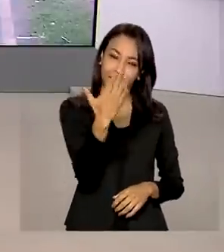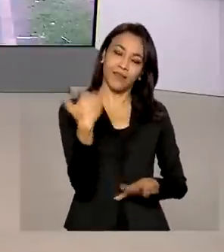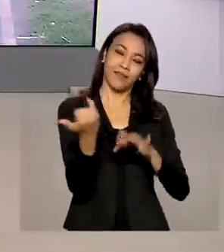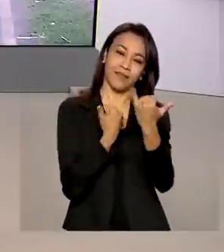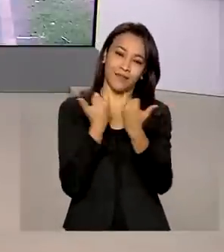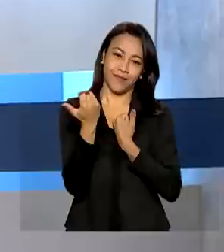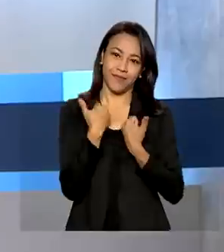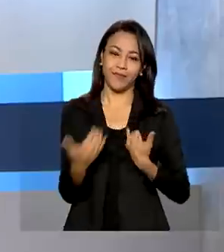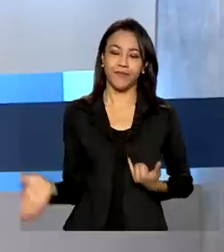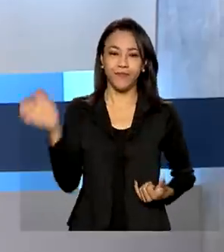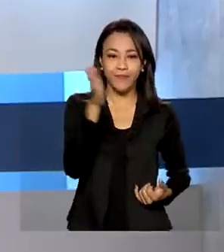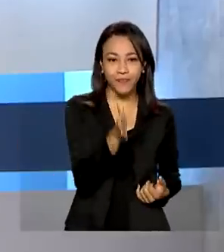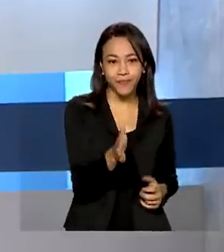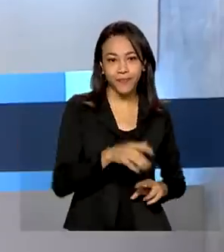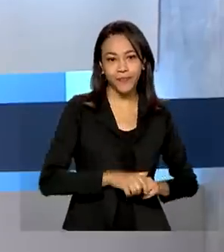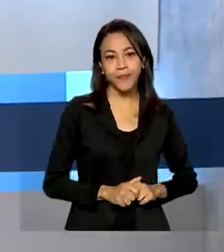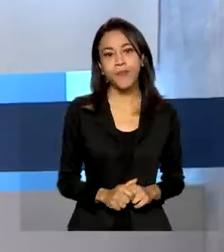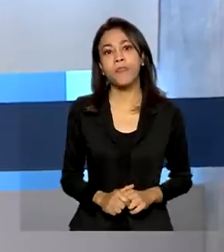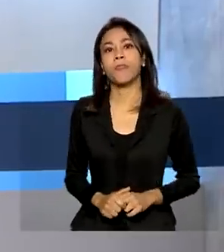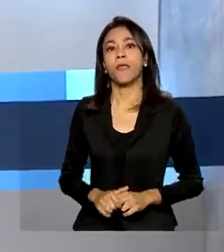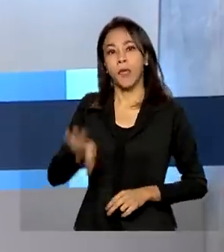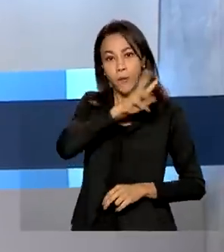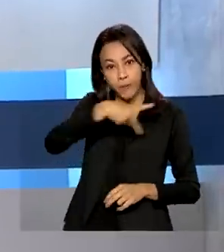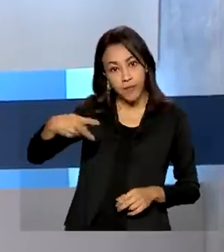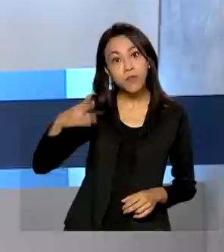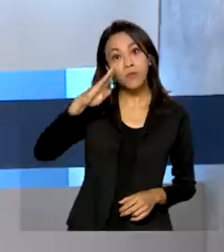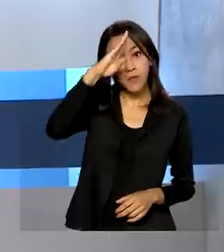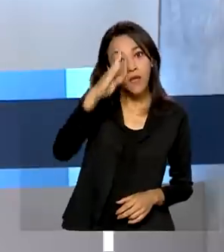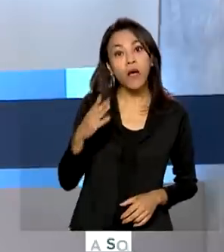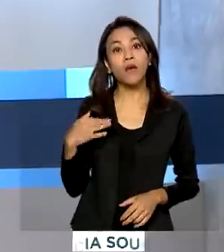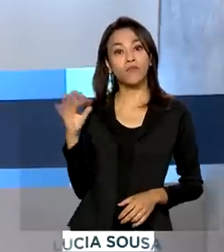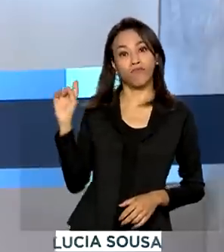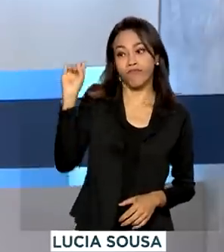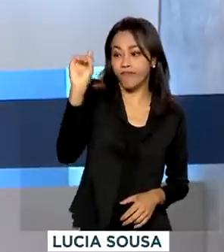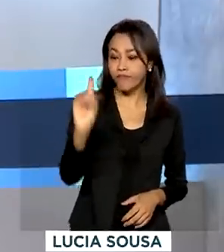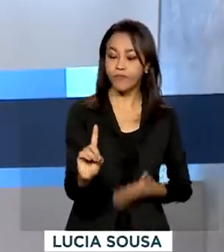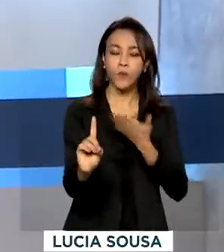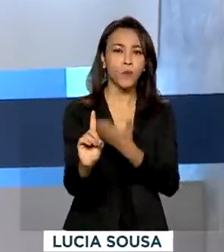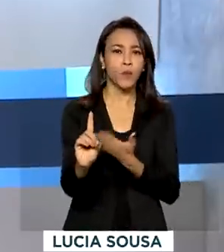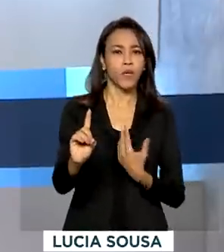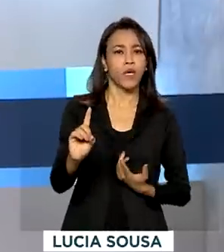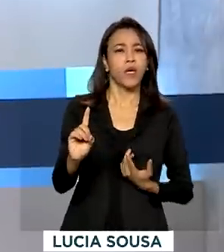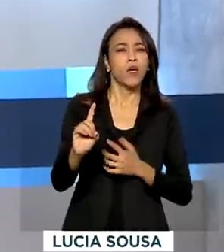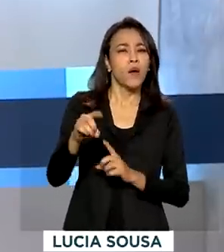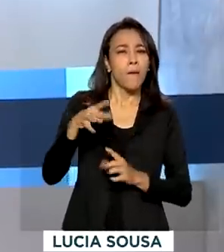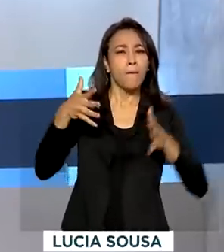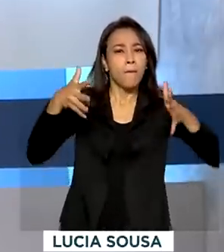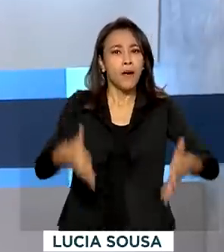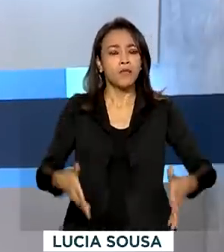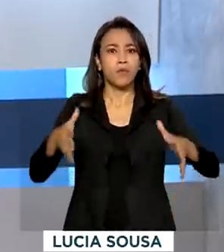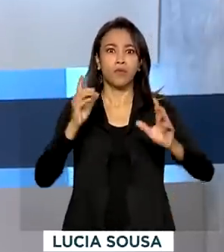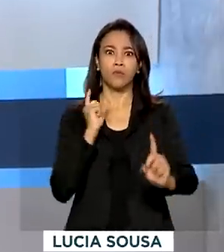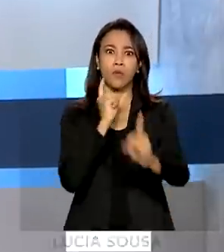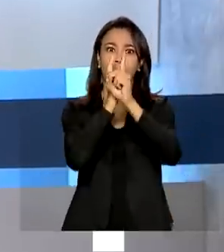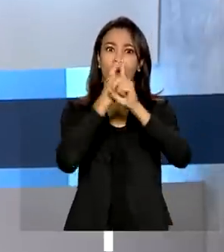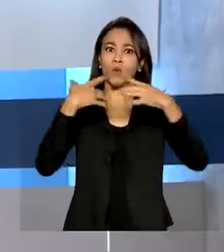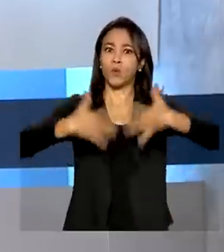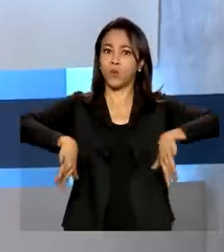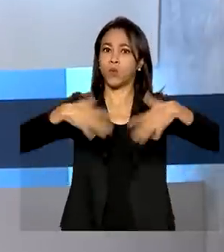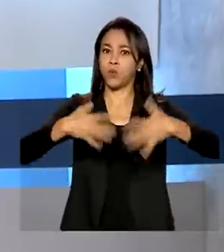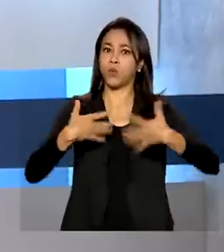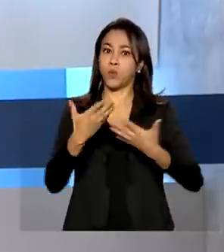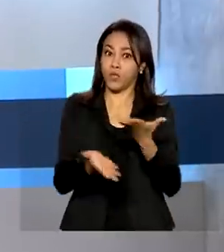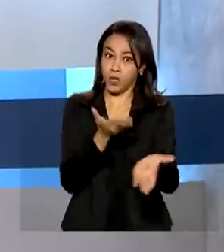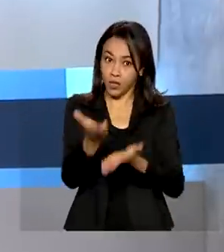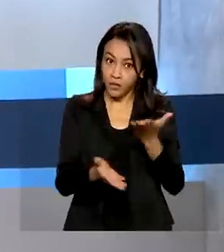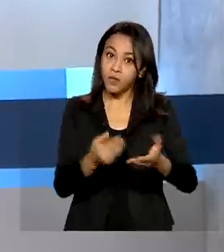informações. O presidente Jair Bolsonaro participou do maior evento de comércio e serviços do país. Em Campos